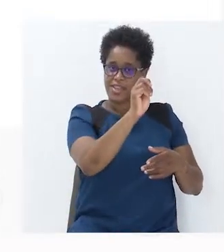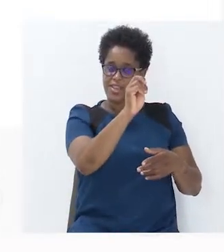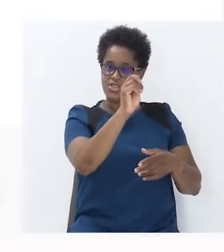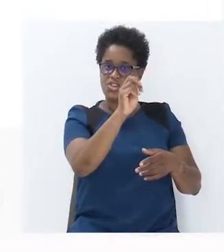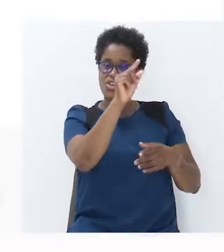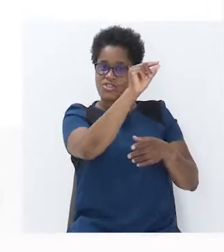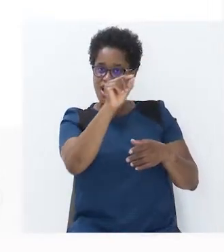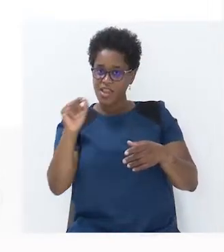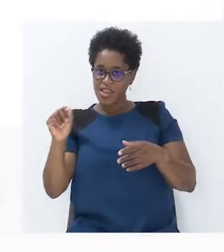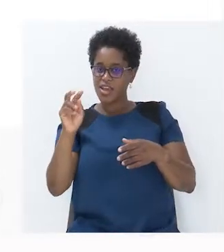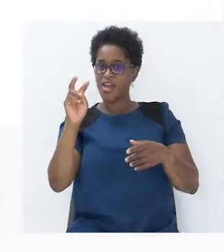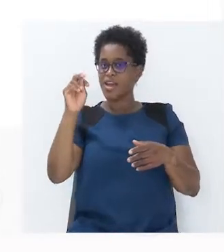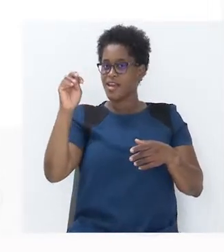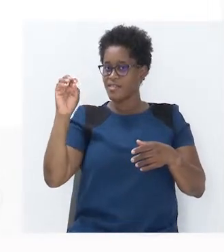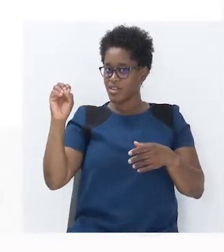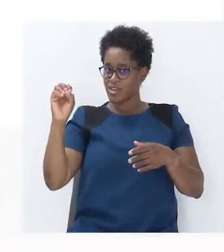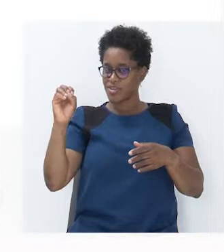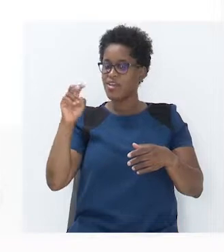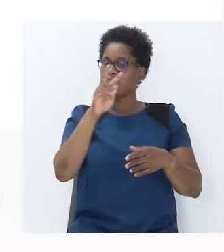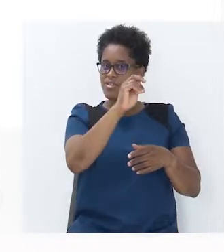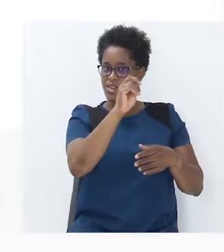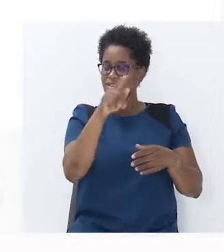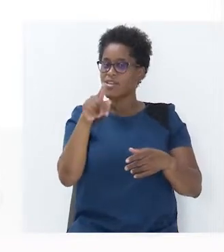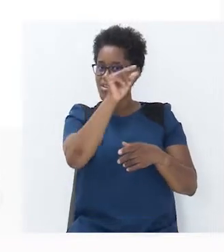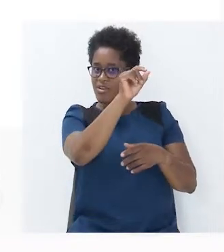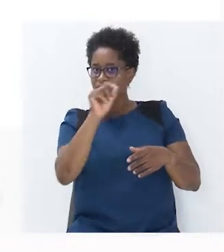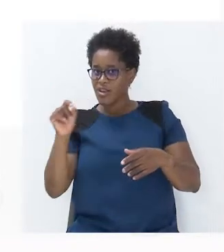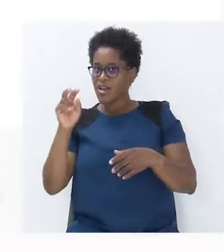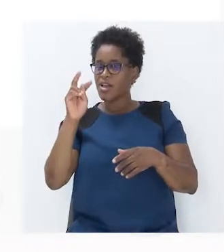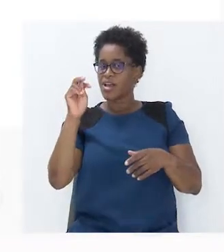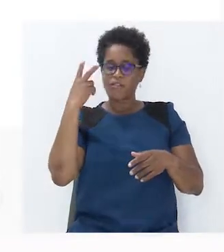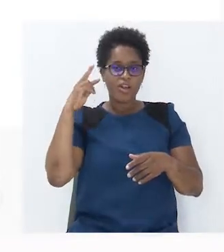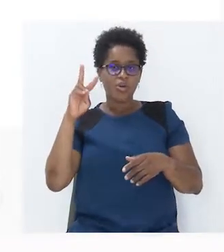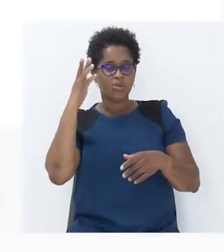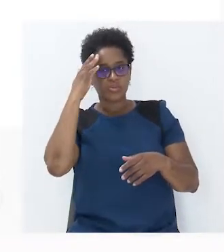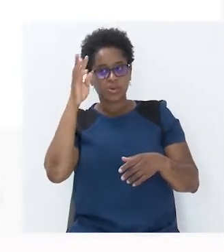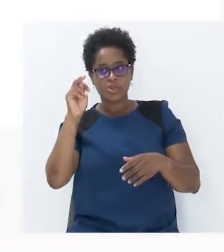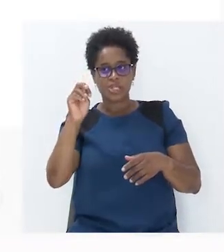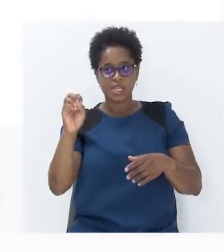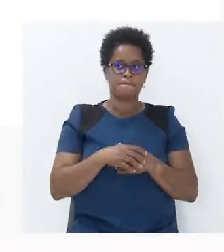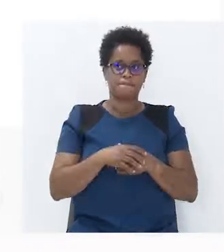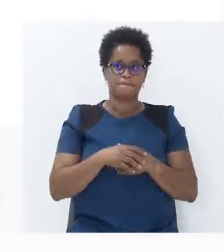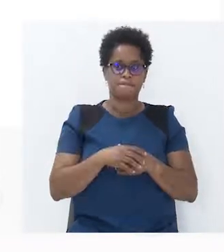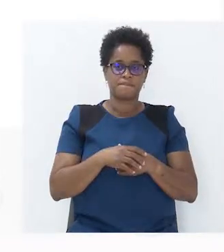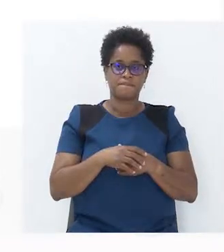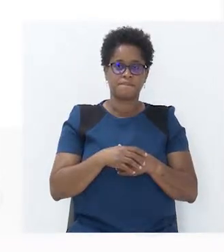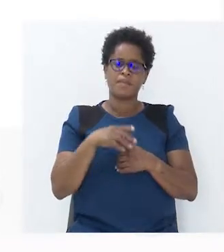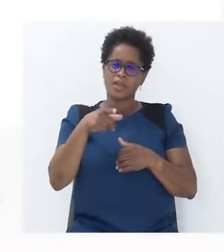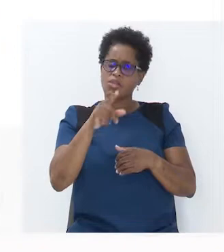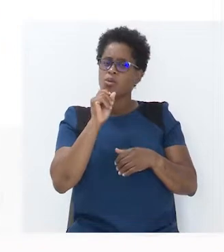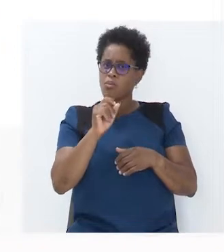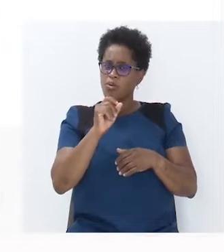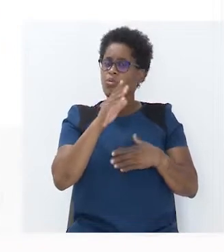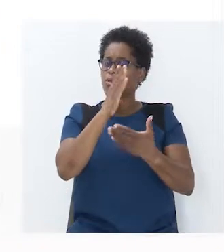vai corresponder ao valor 30. Nós iremos obter este ponto. Este